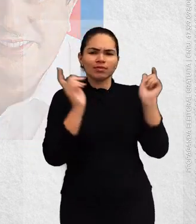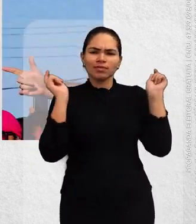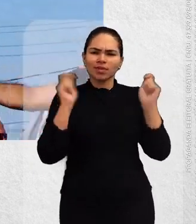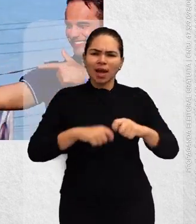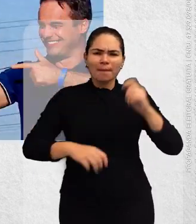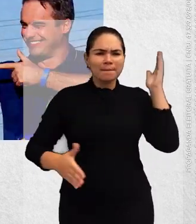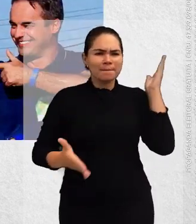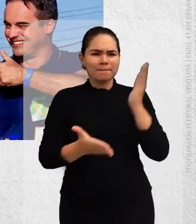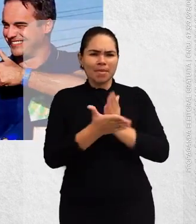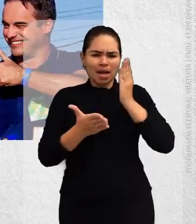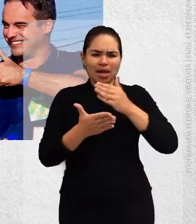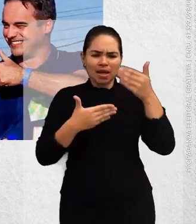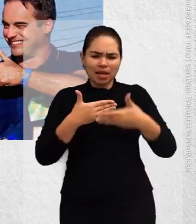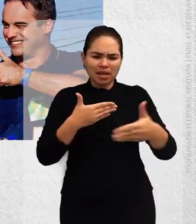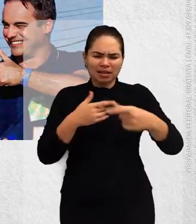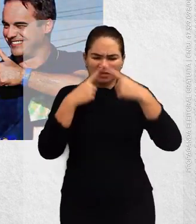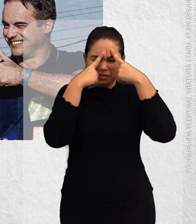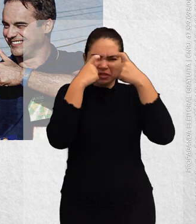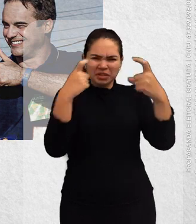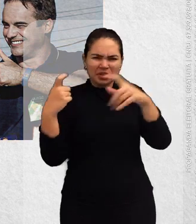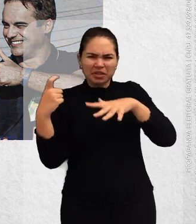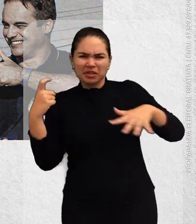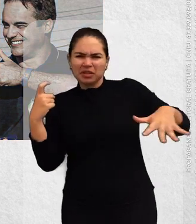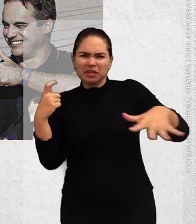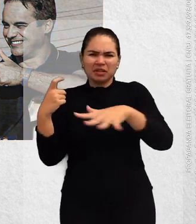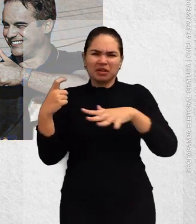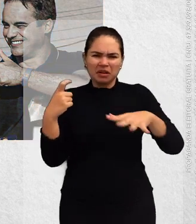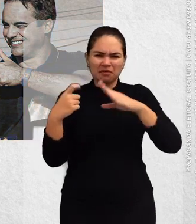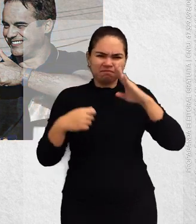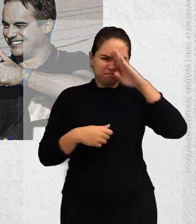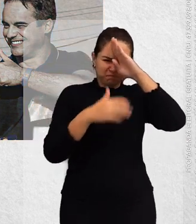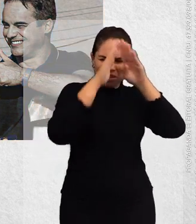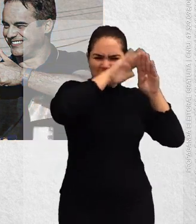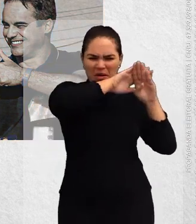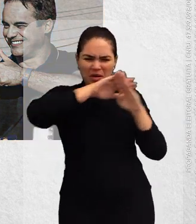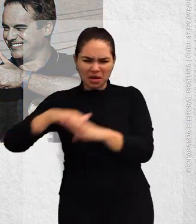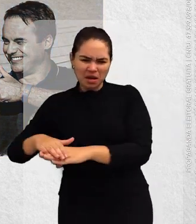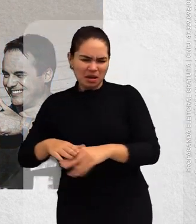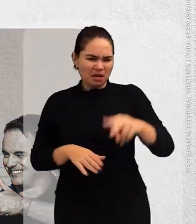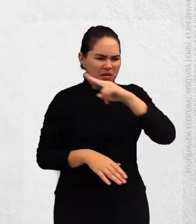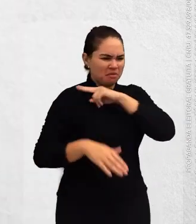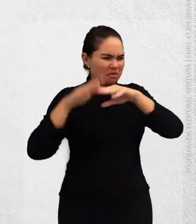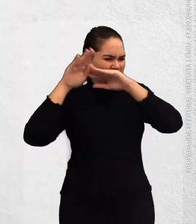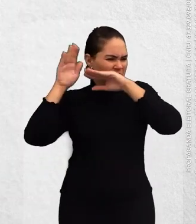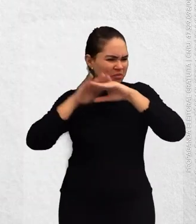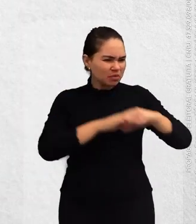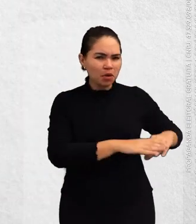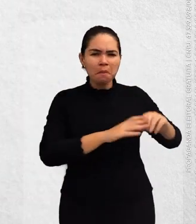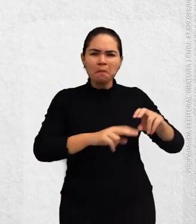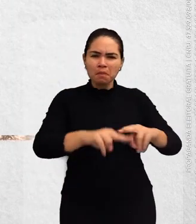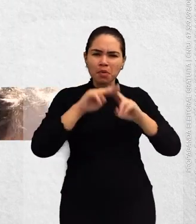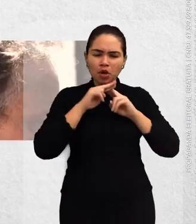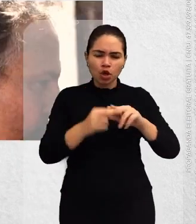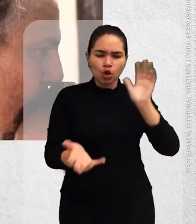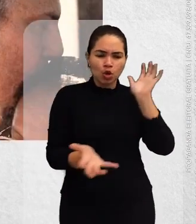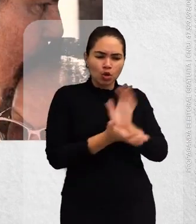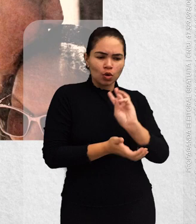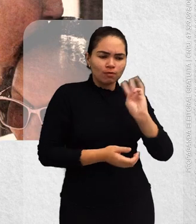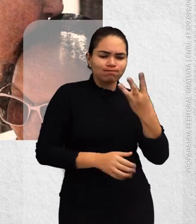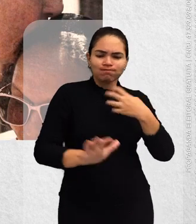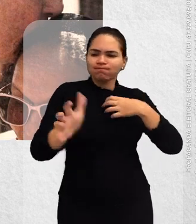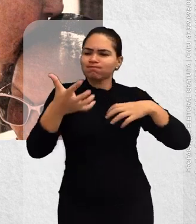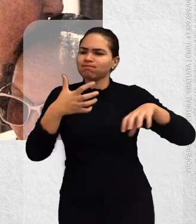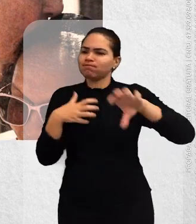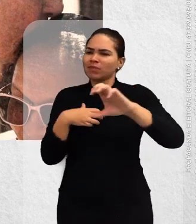é capaz de acabar de vez com o pesadelo e derrotar o capitão de lá e o capitão de cá. Um time que